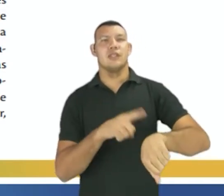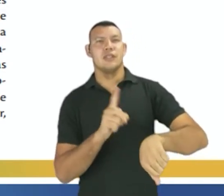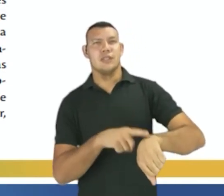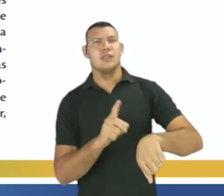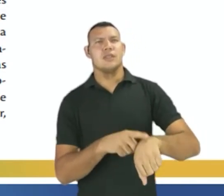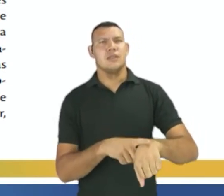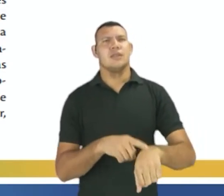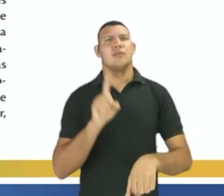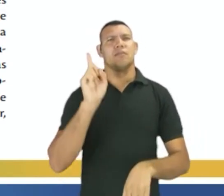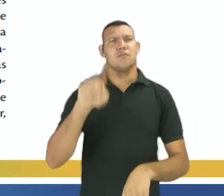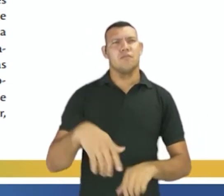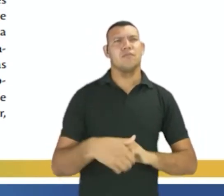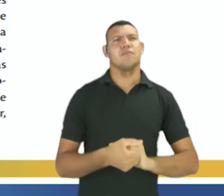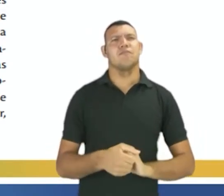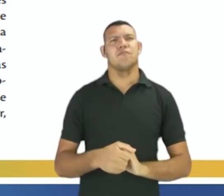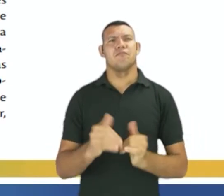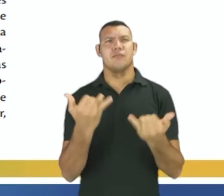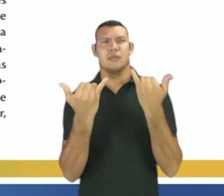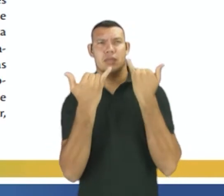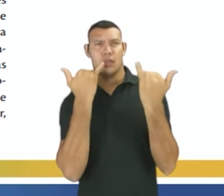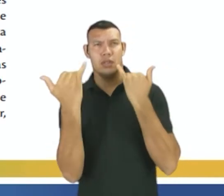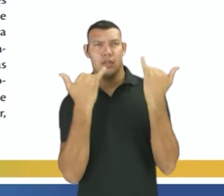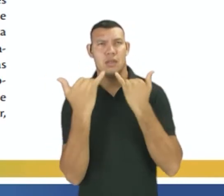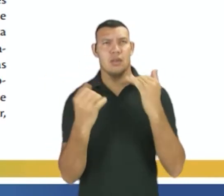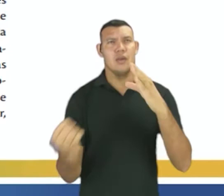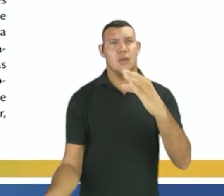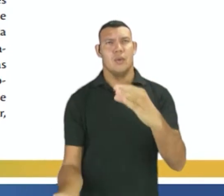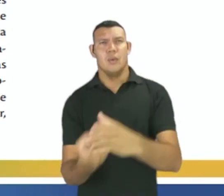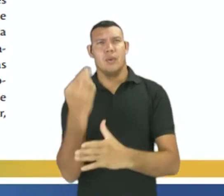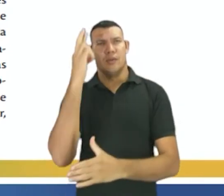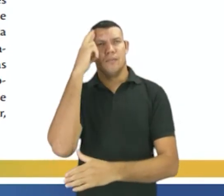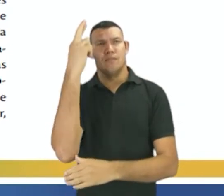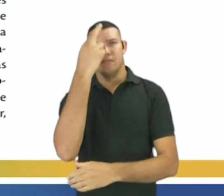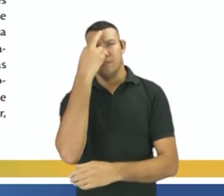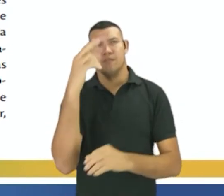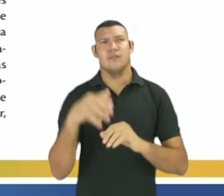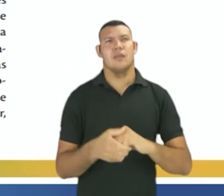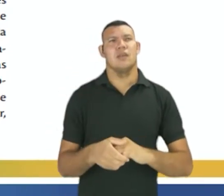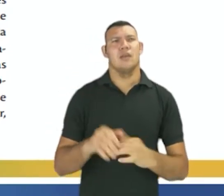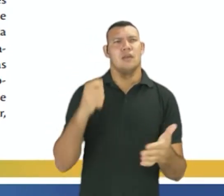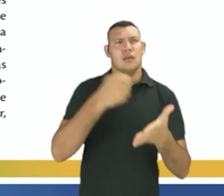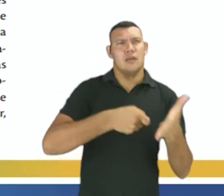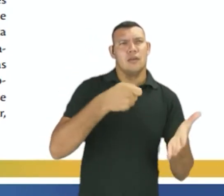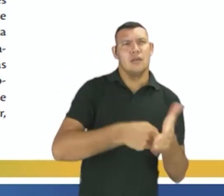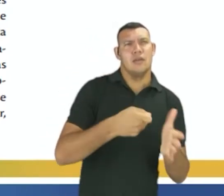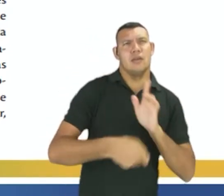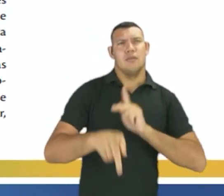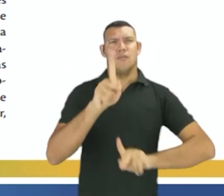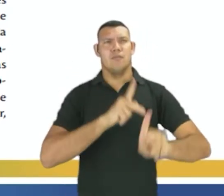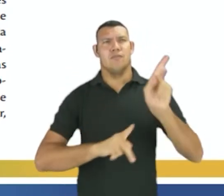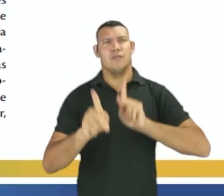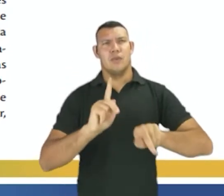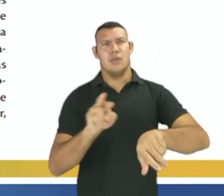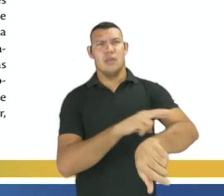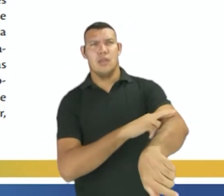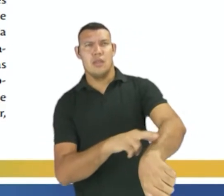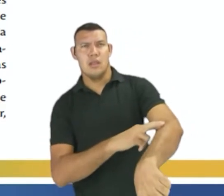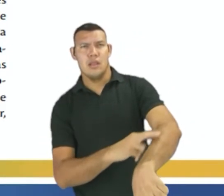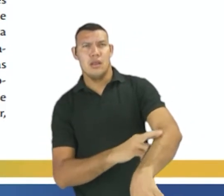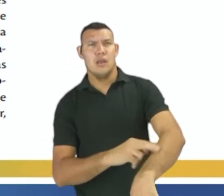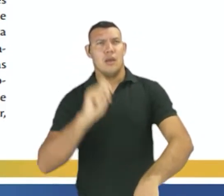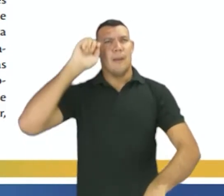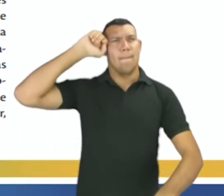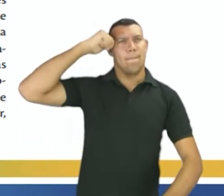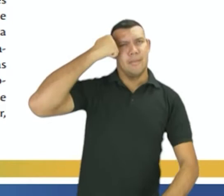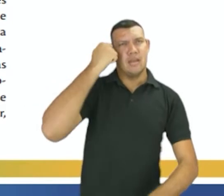persistentes. A população de cor ou raça preta ou parda possui severos desvantagens em relação à branca, no que tange